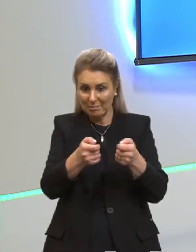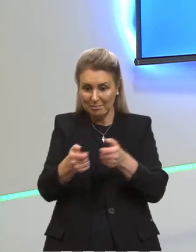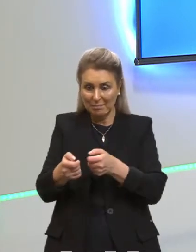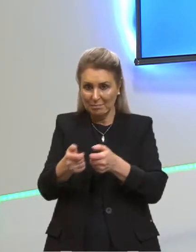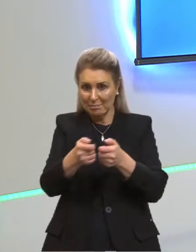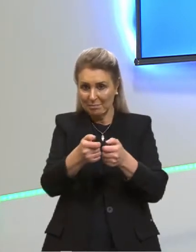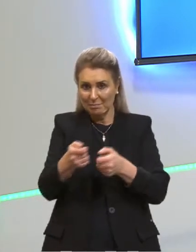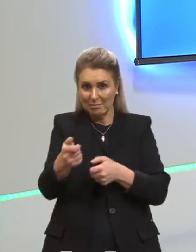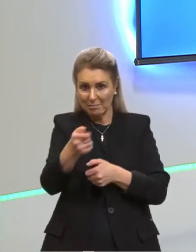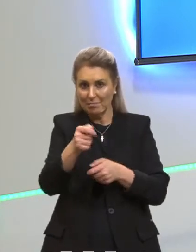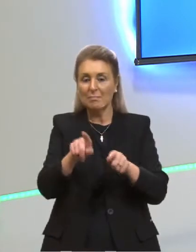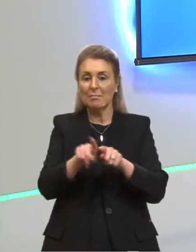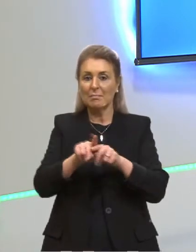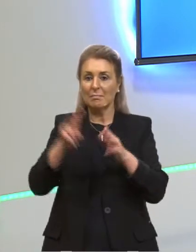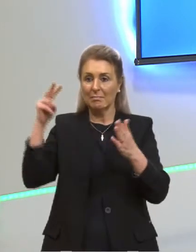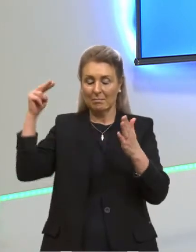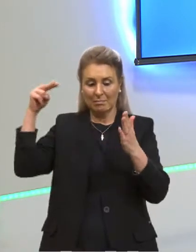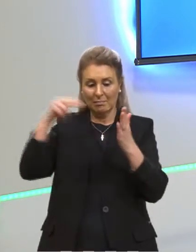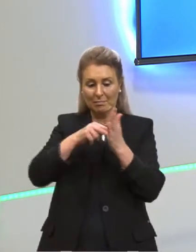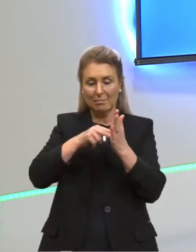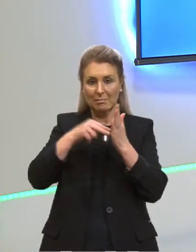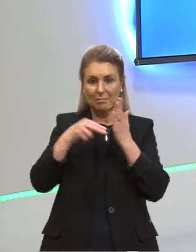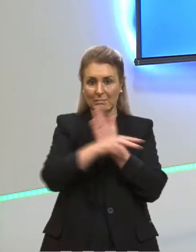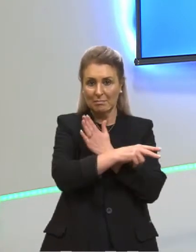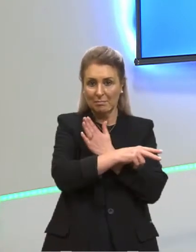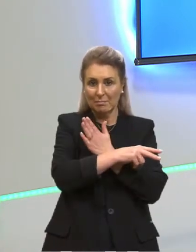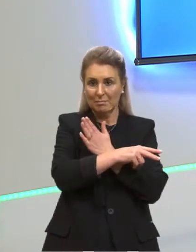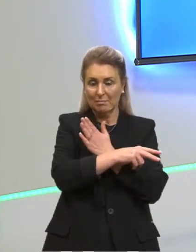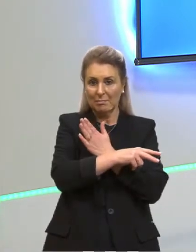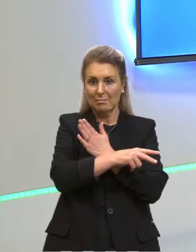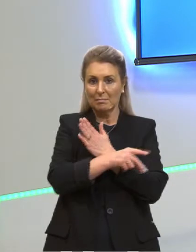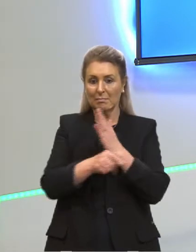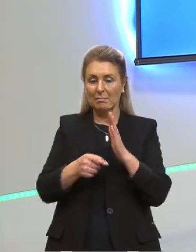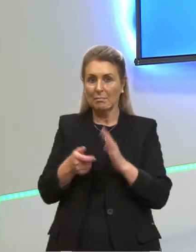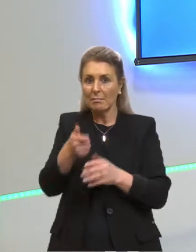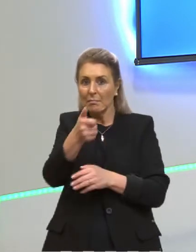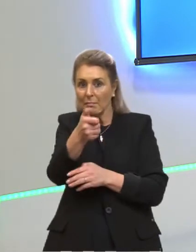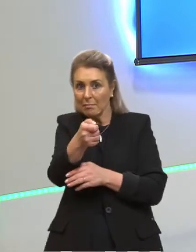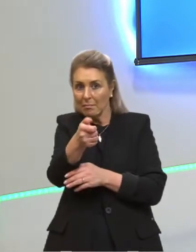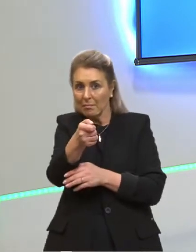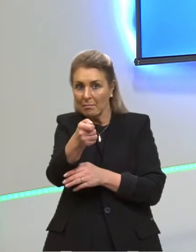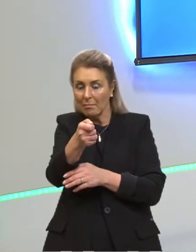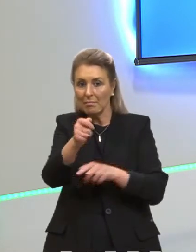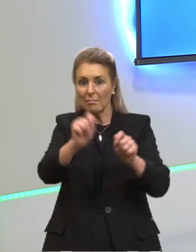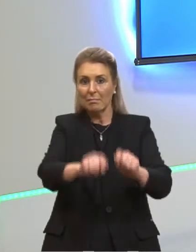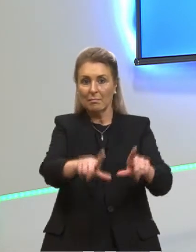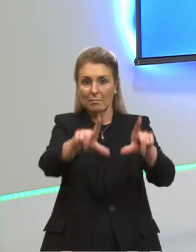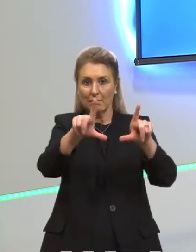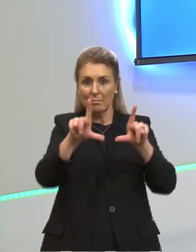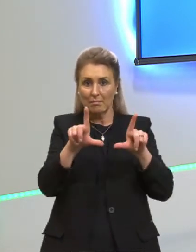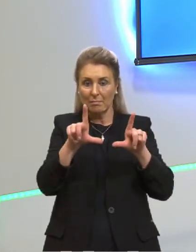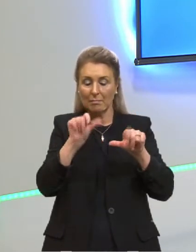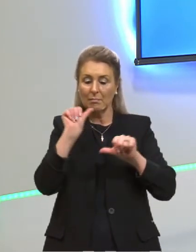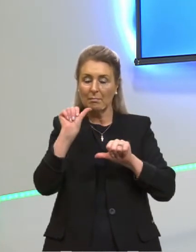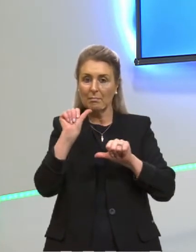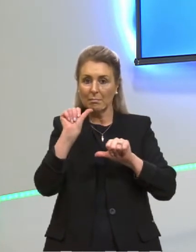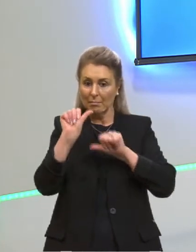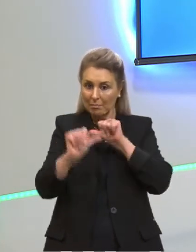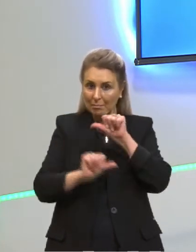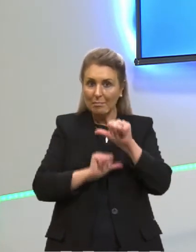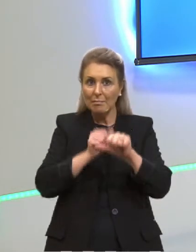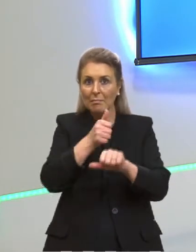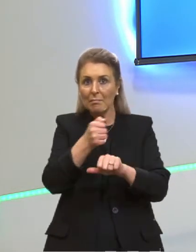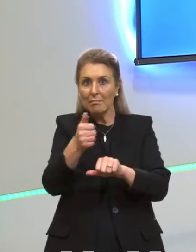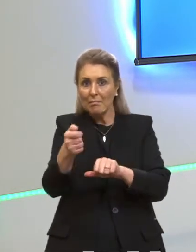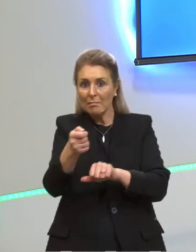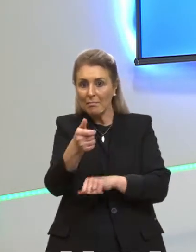também está na faixa do infravermelho não energético. A gente aponta para a TV, o controle remoto, e ela funciona. Olha que legal, né?